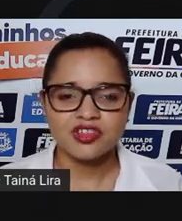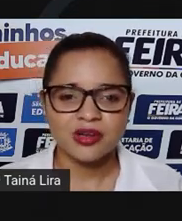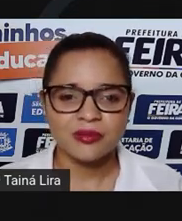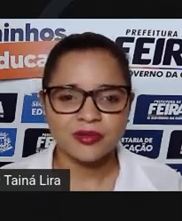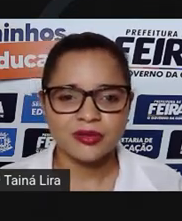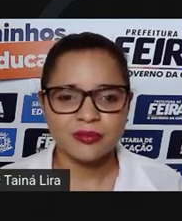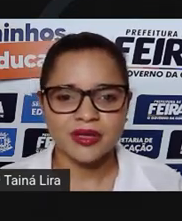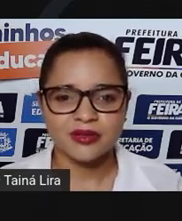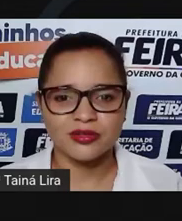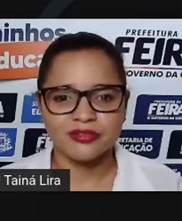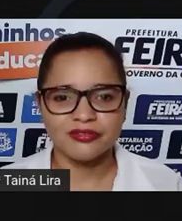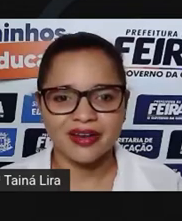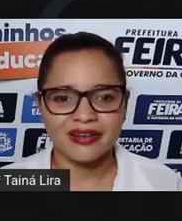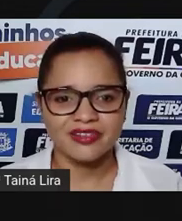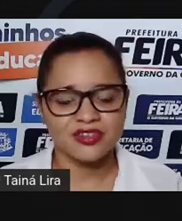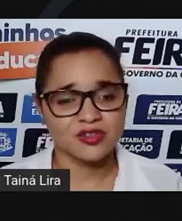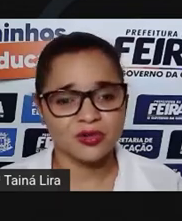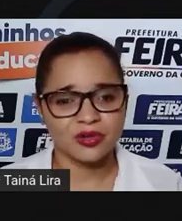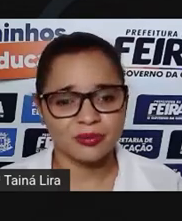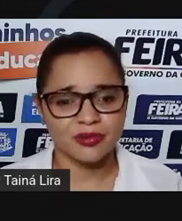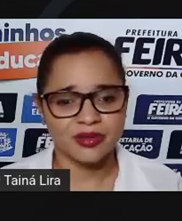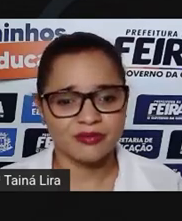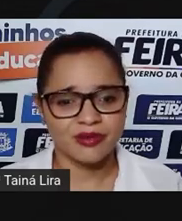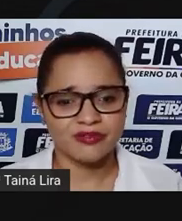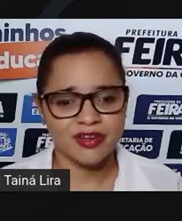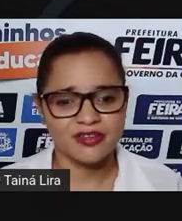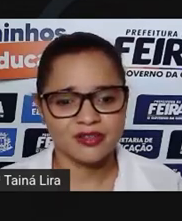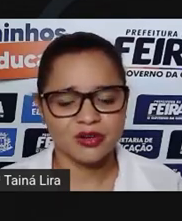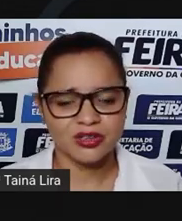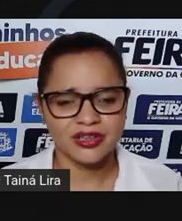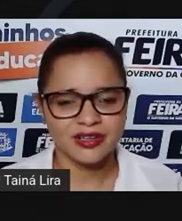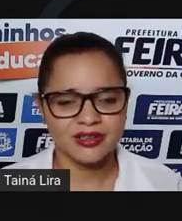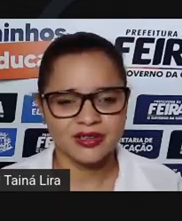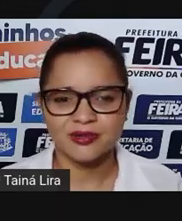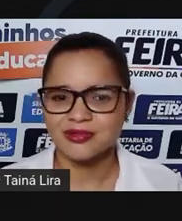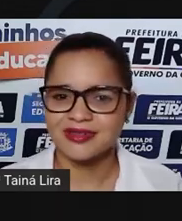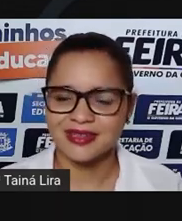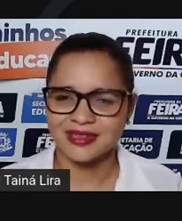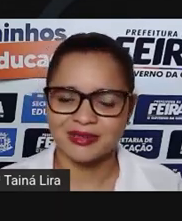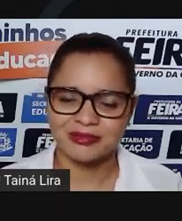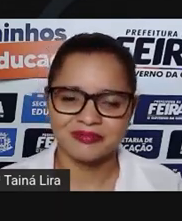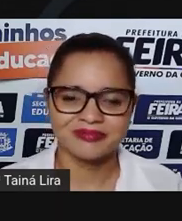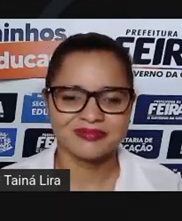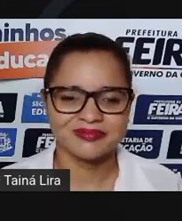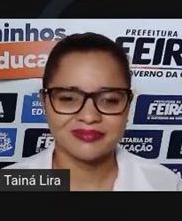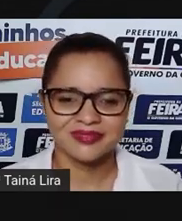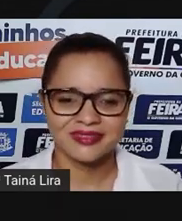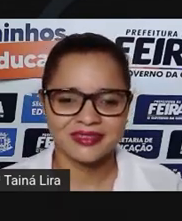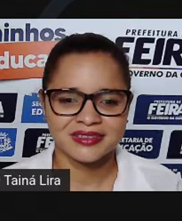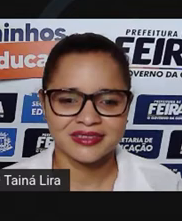Eu tinha muito medo de faca e tesoura, porque uma vez cortei o dedo.